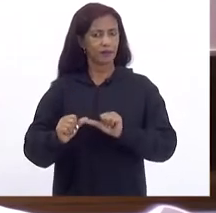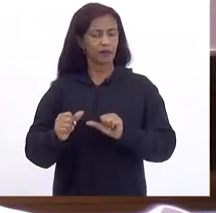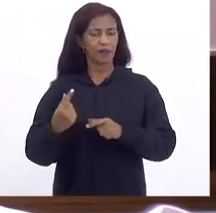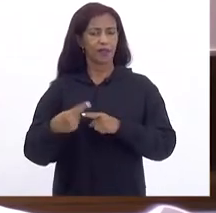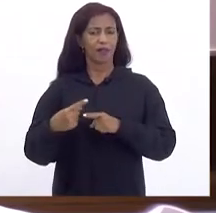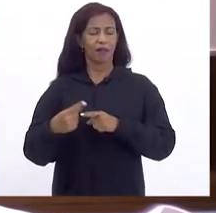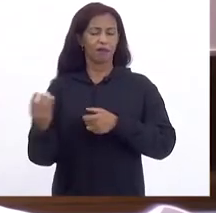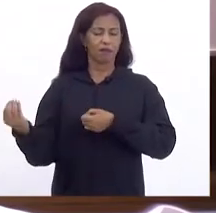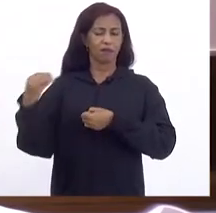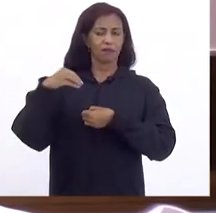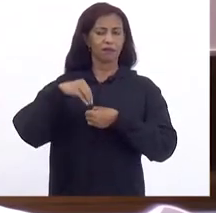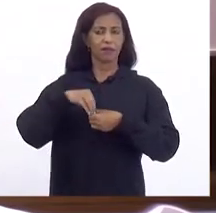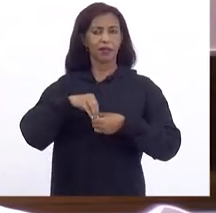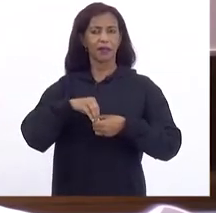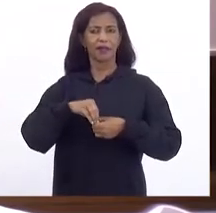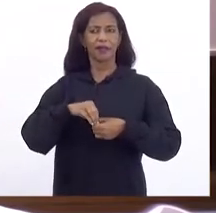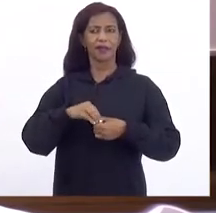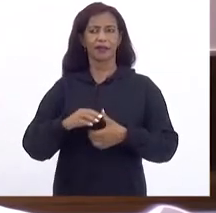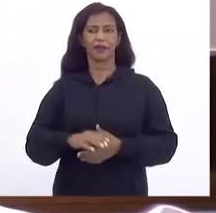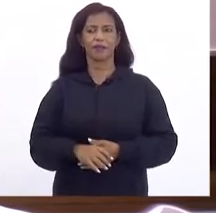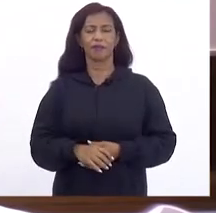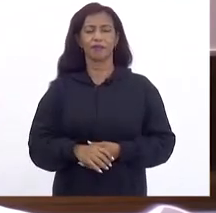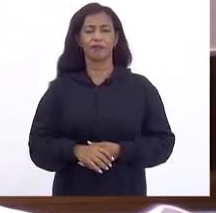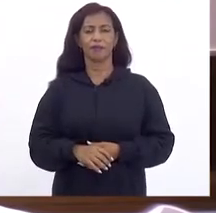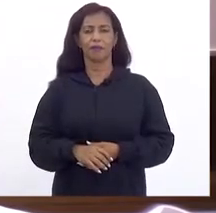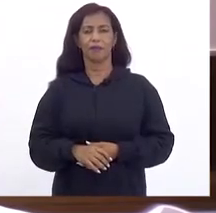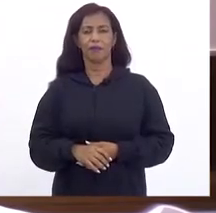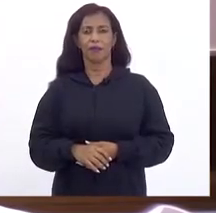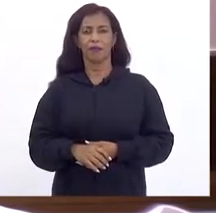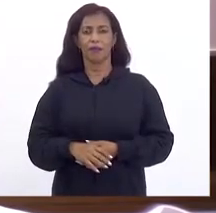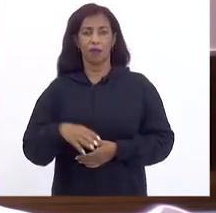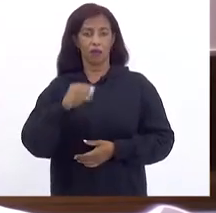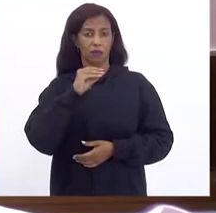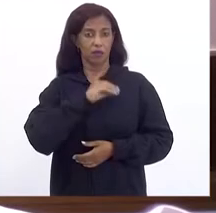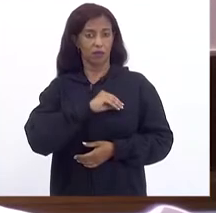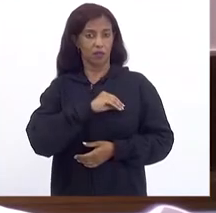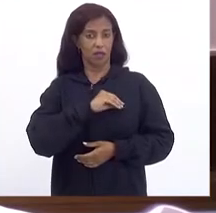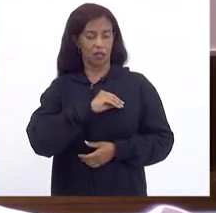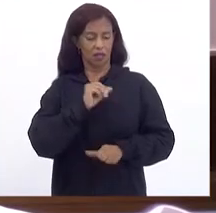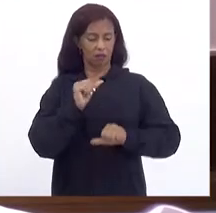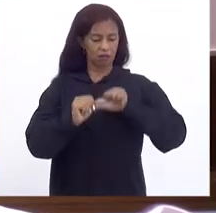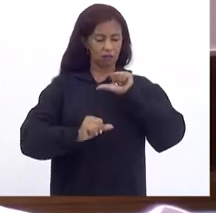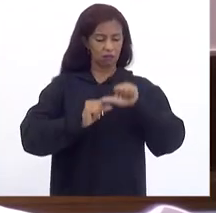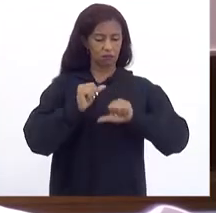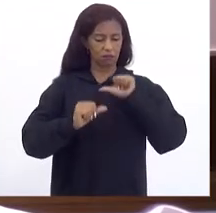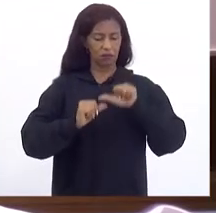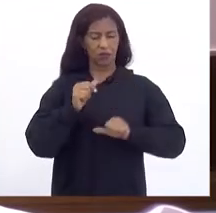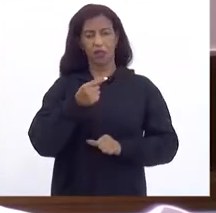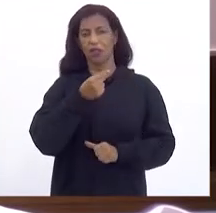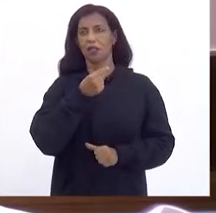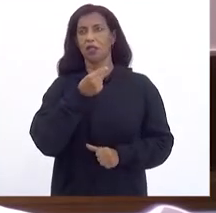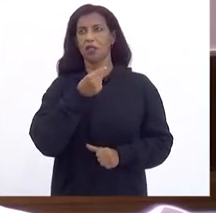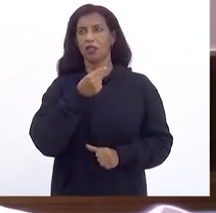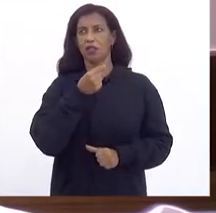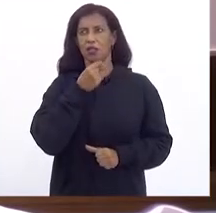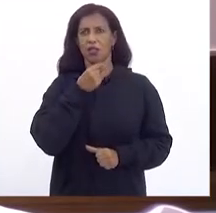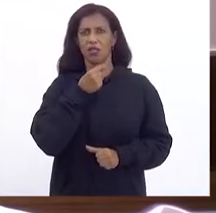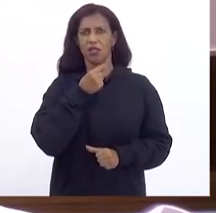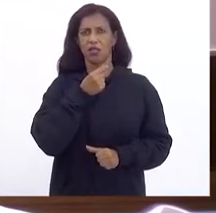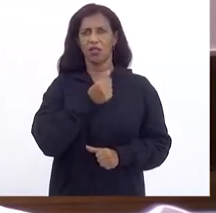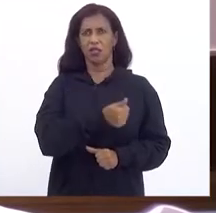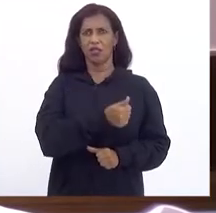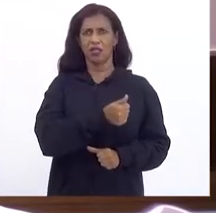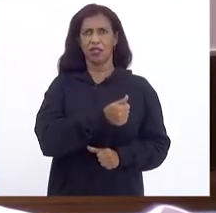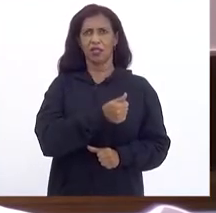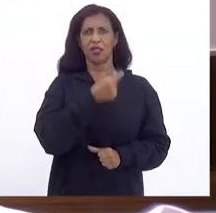introduzir A reposição Salarial De setembro de 13 De